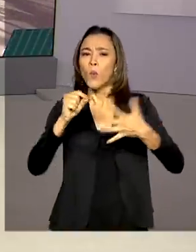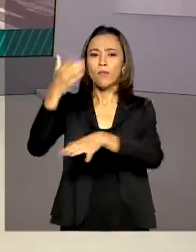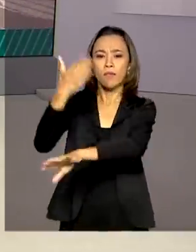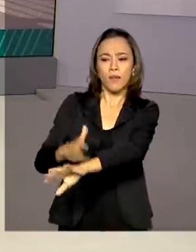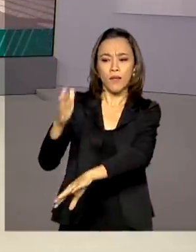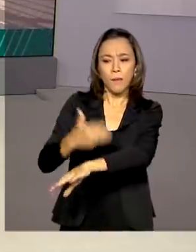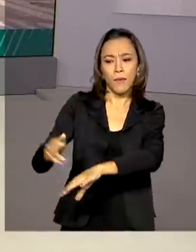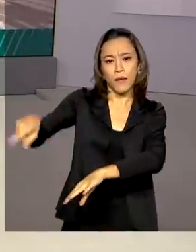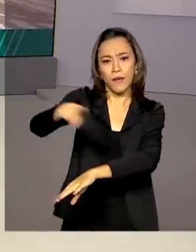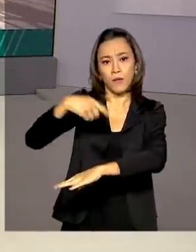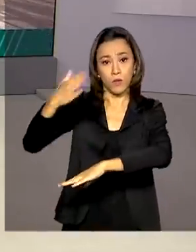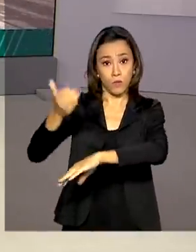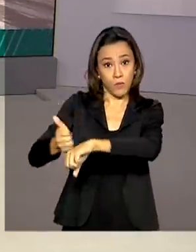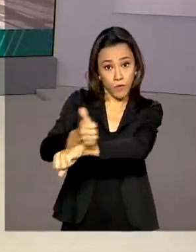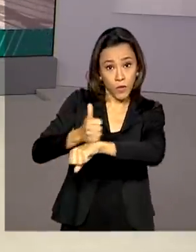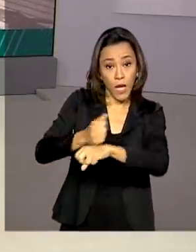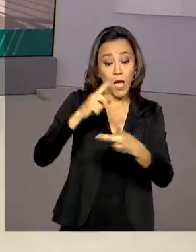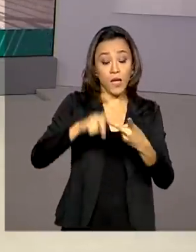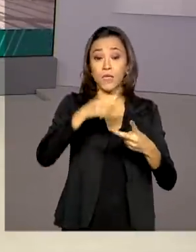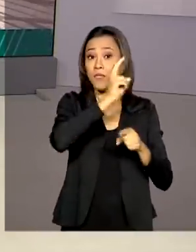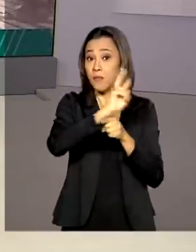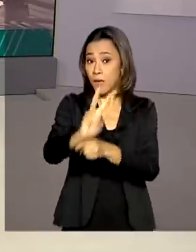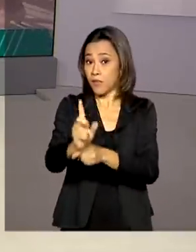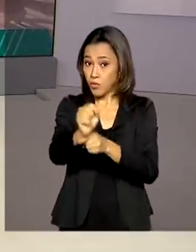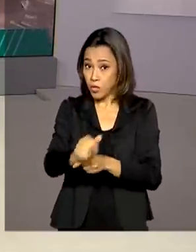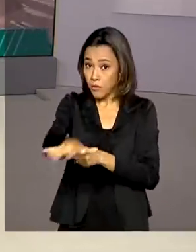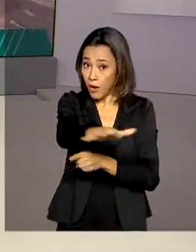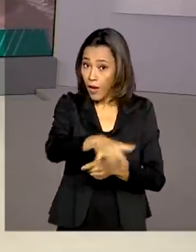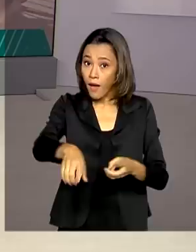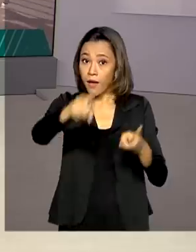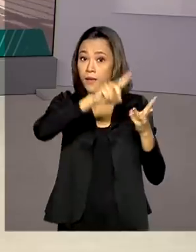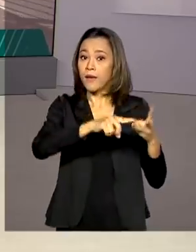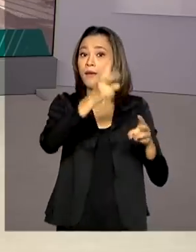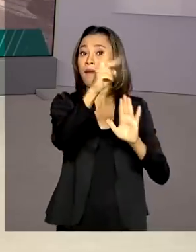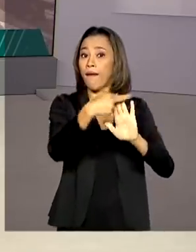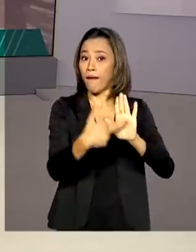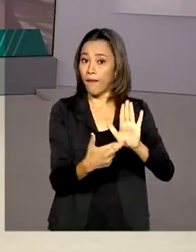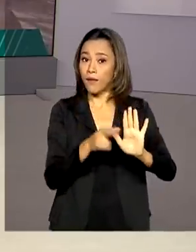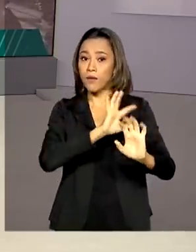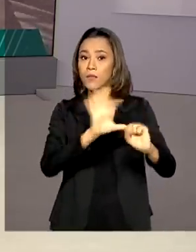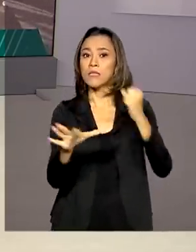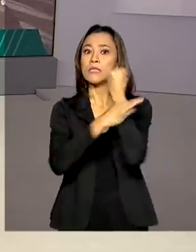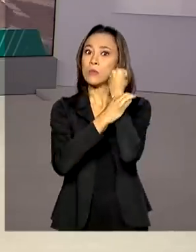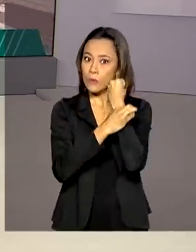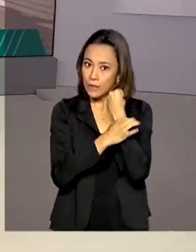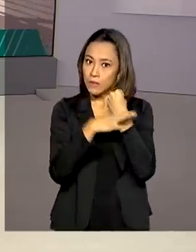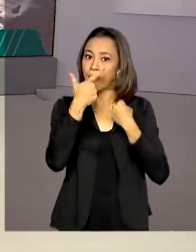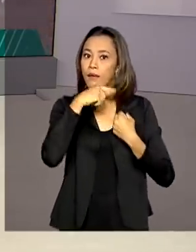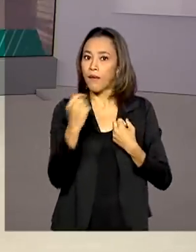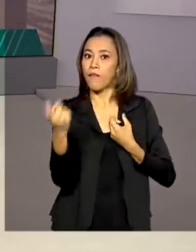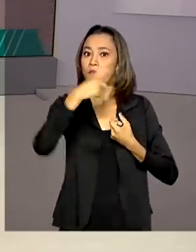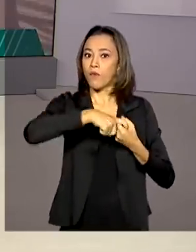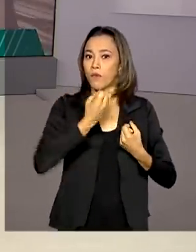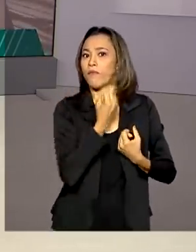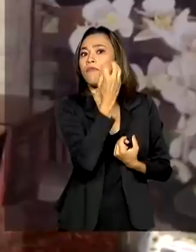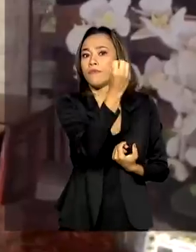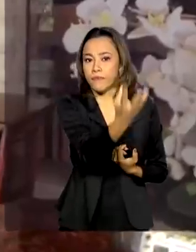dos profissionais, mais crédito para o turismo e protocolos que garantam a segurança de quem vai voltar a viajar.